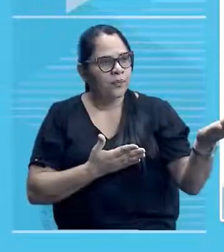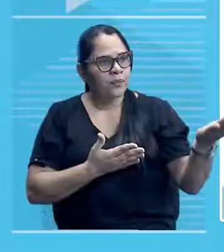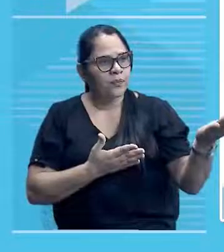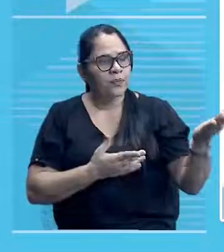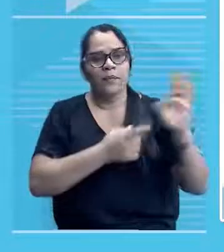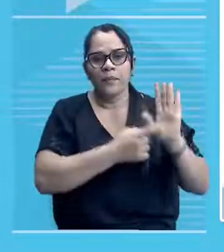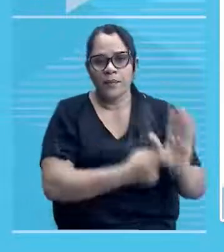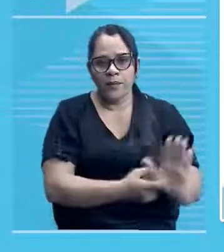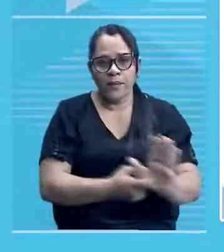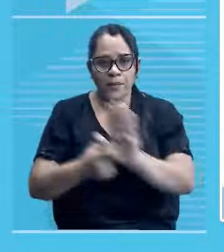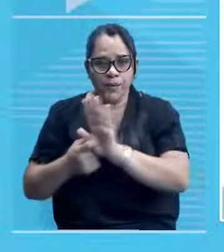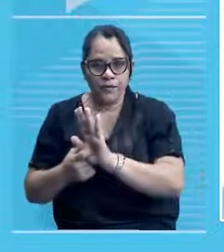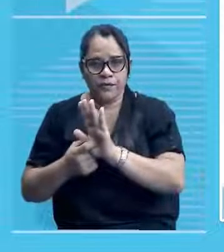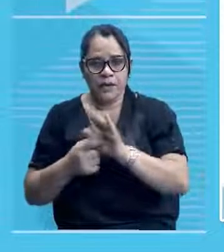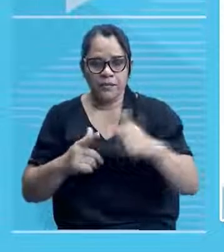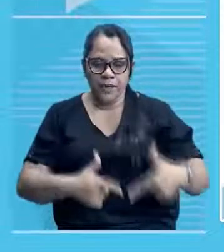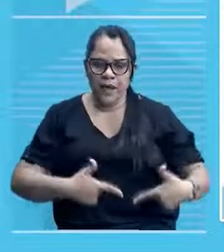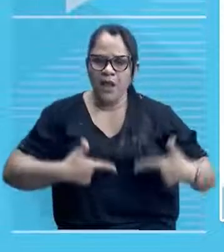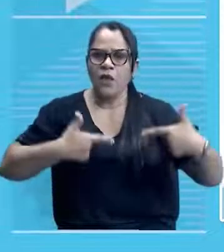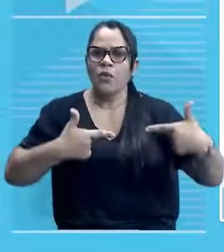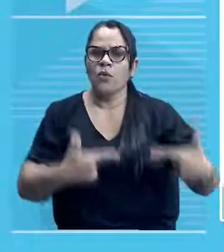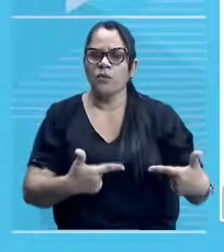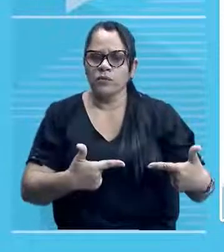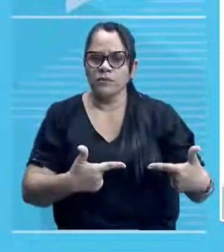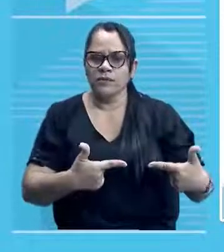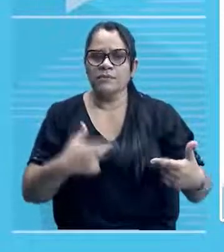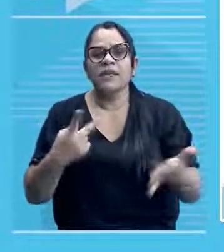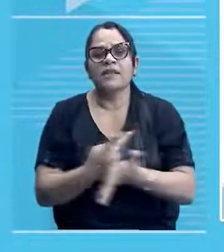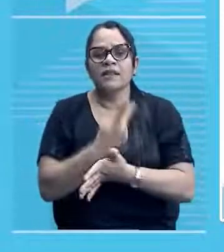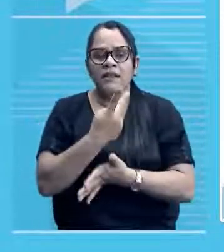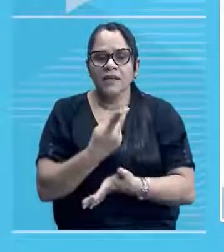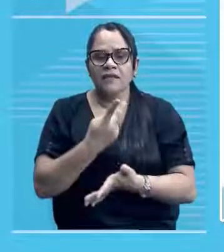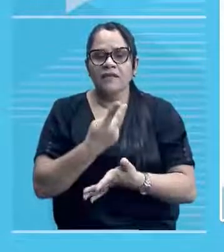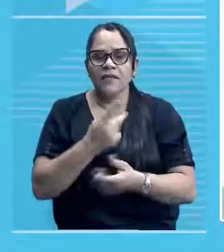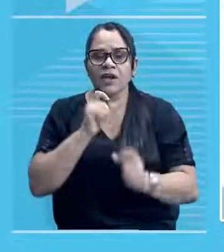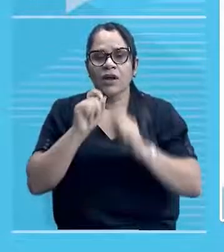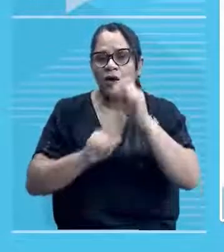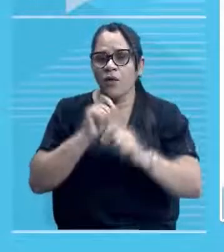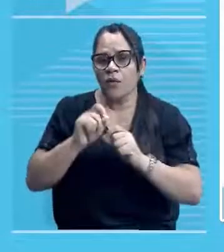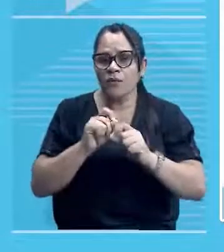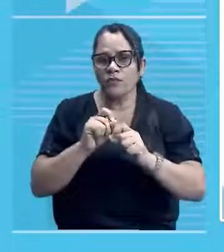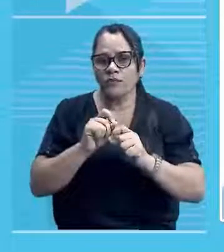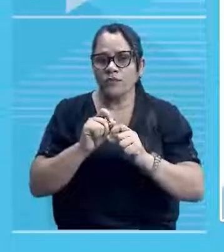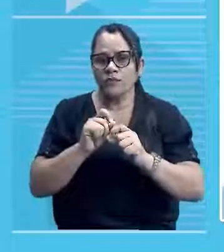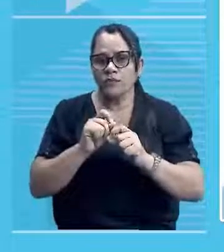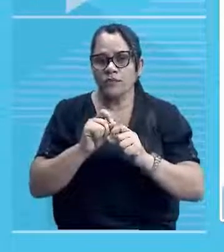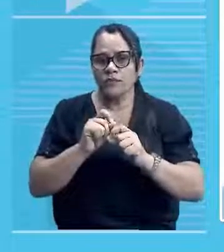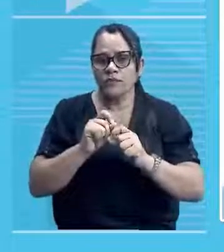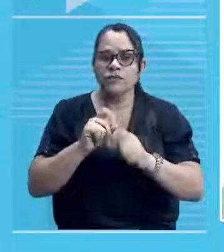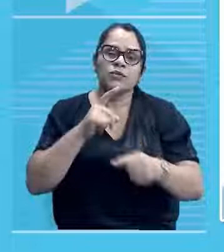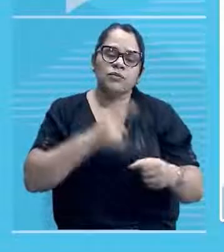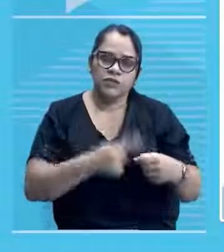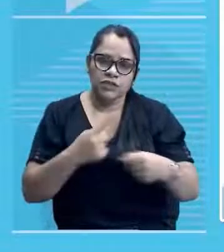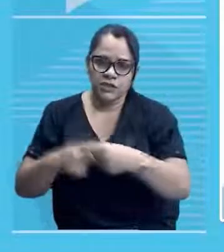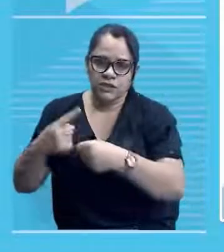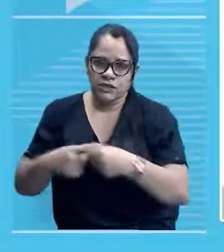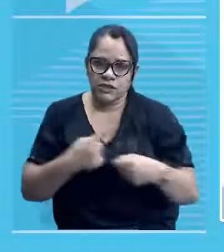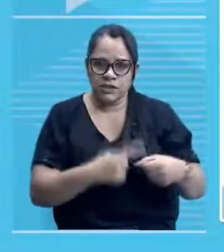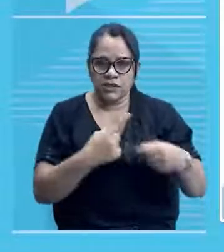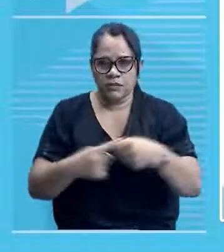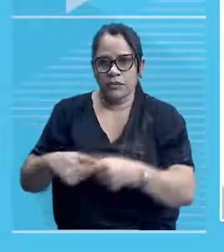a luta que ocorreu ali no município de Campo Maior, né? Uma luta bastante